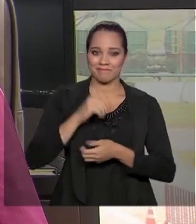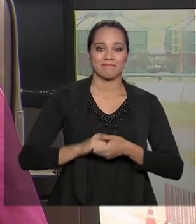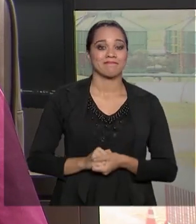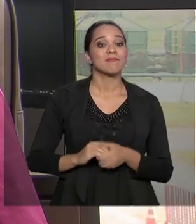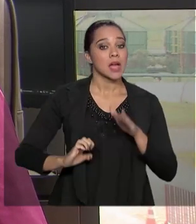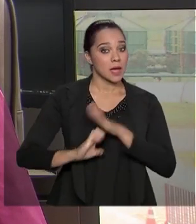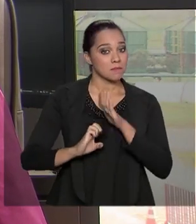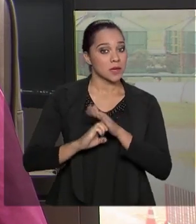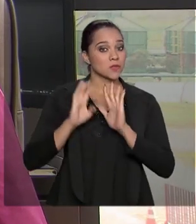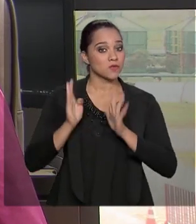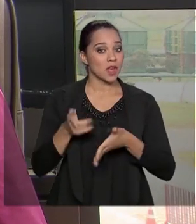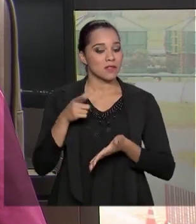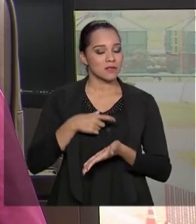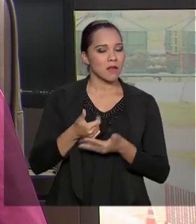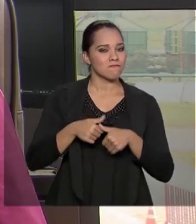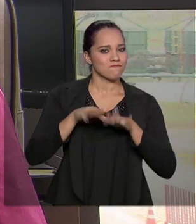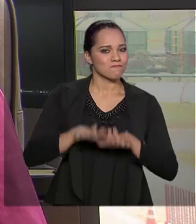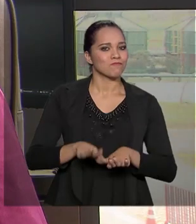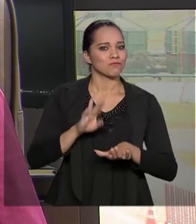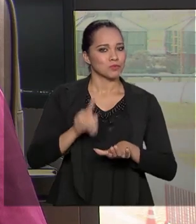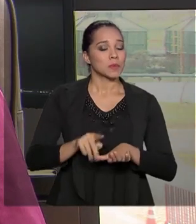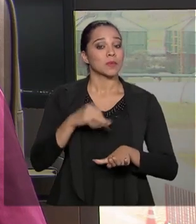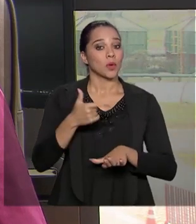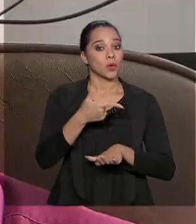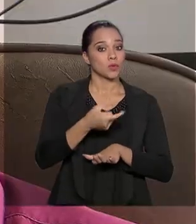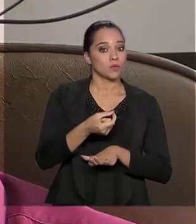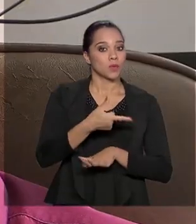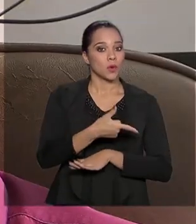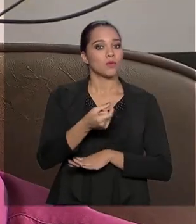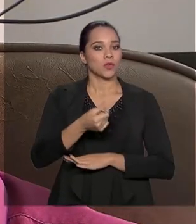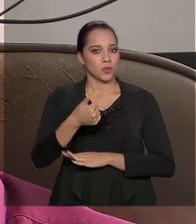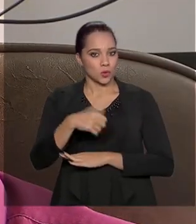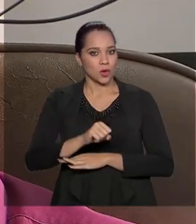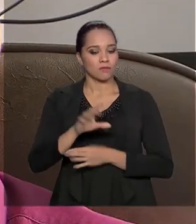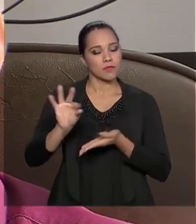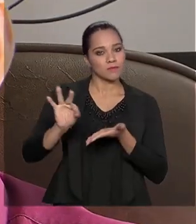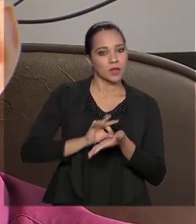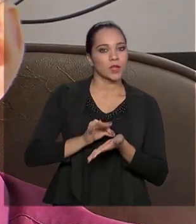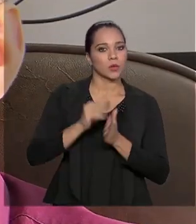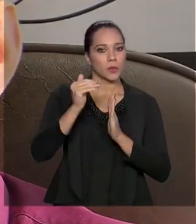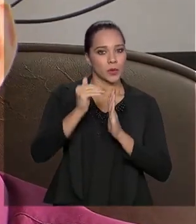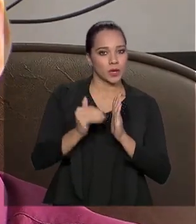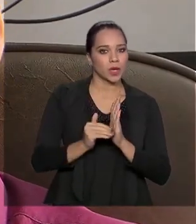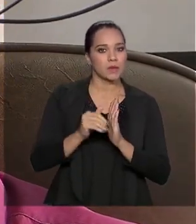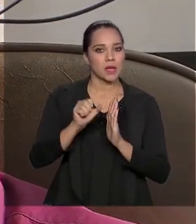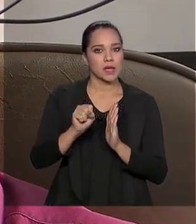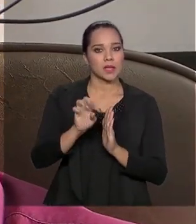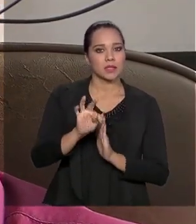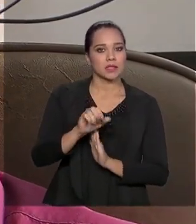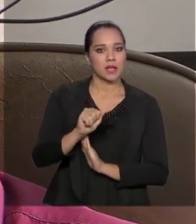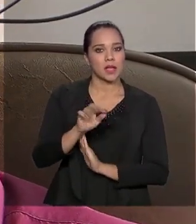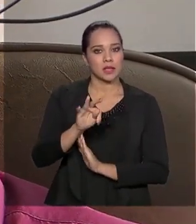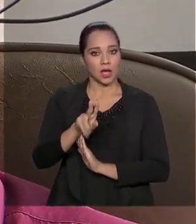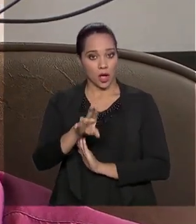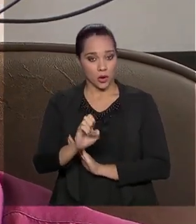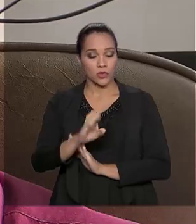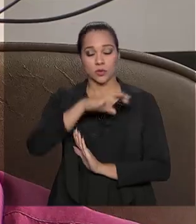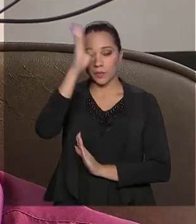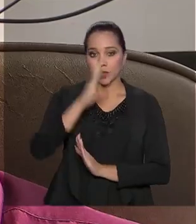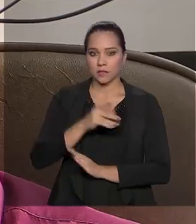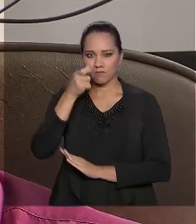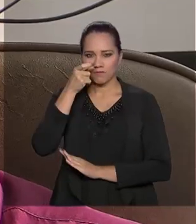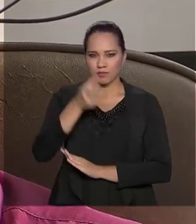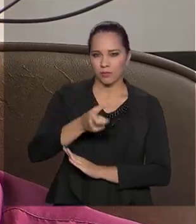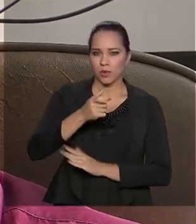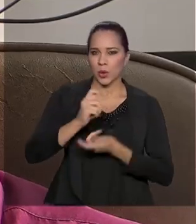empresa já está consolidada e, por isso, em 2018, foi escrita no programa Startout Brasil de olho no mercado de